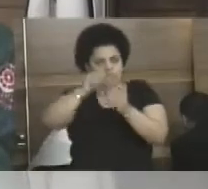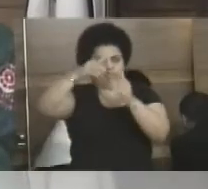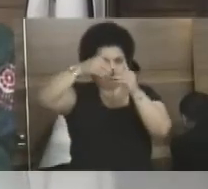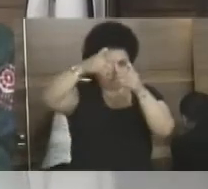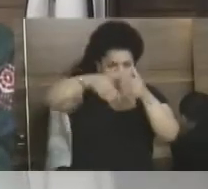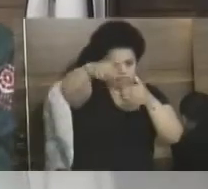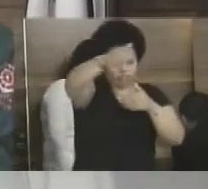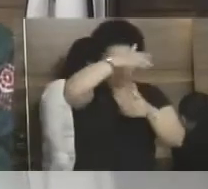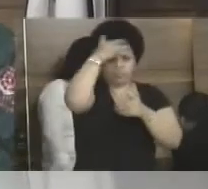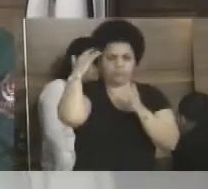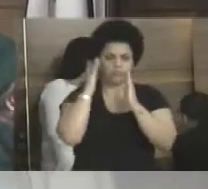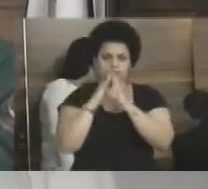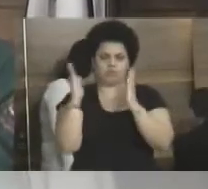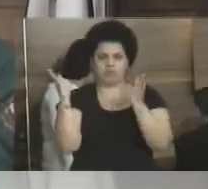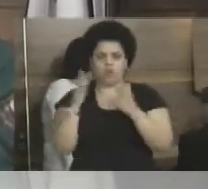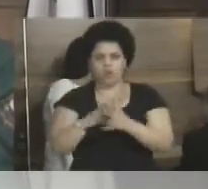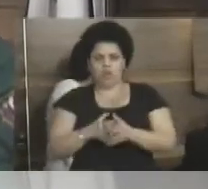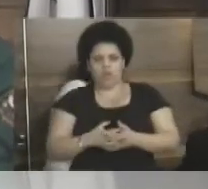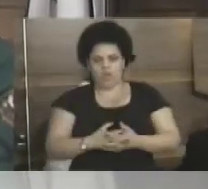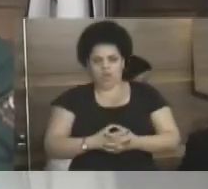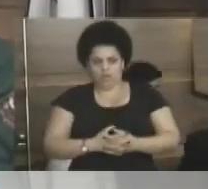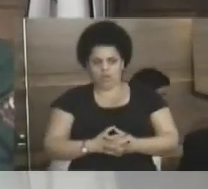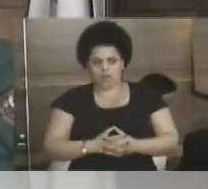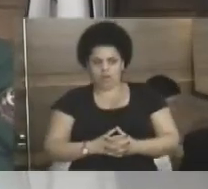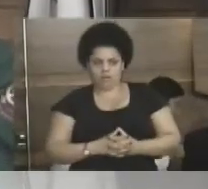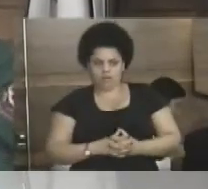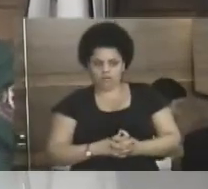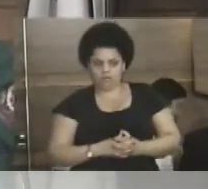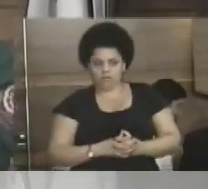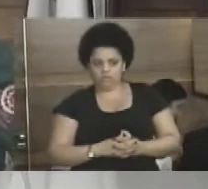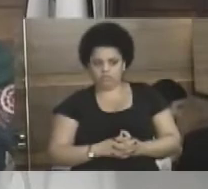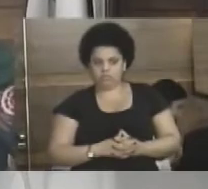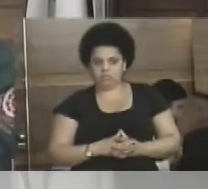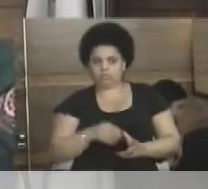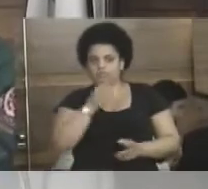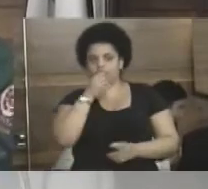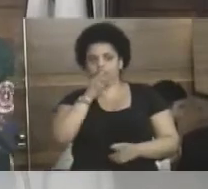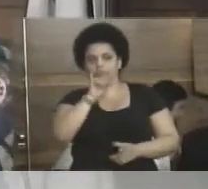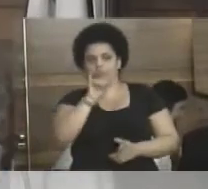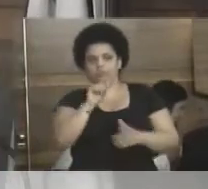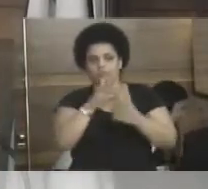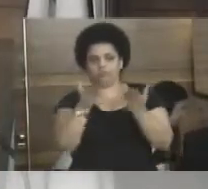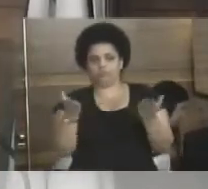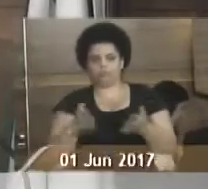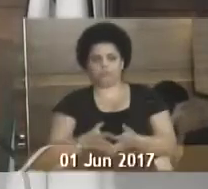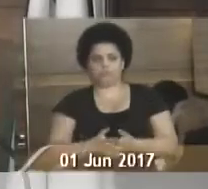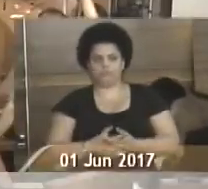atender os demais moradores. Então, são essas minhas palavras. Bom dia a todos.